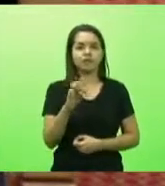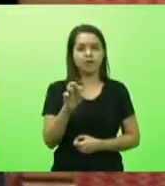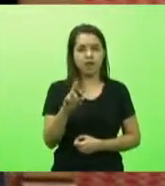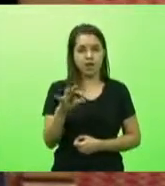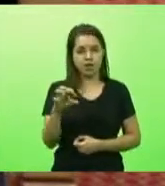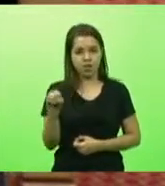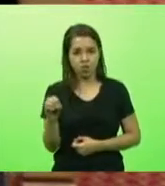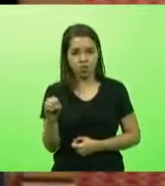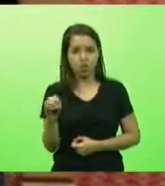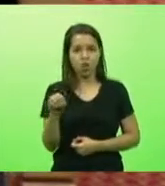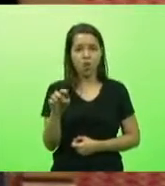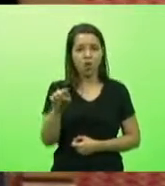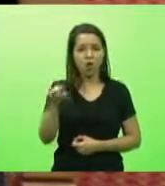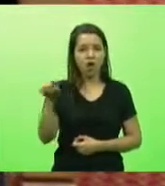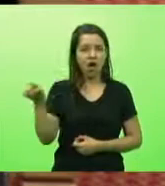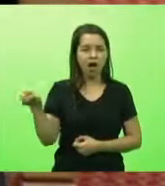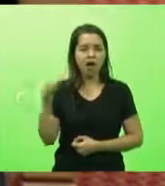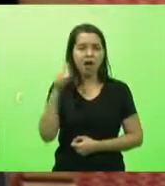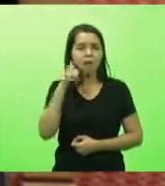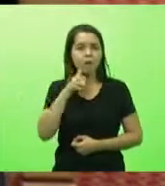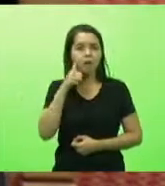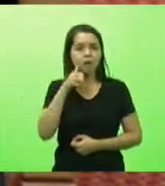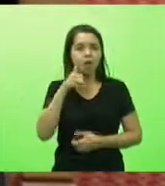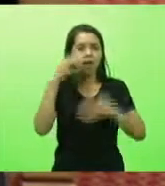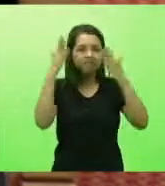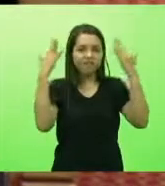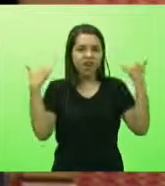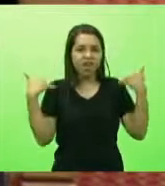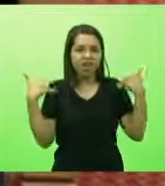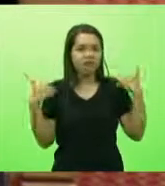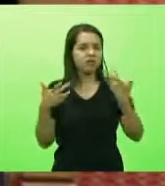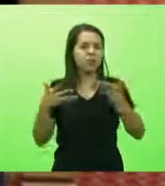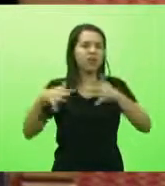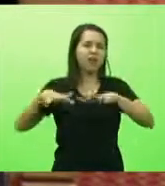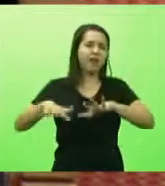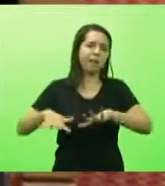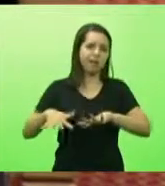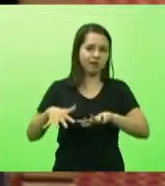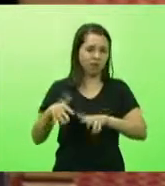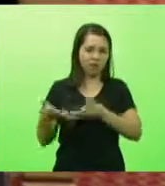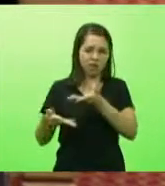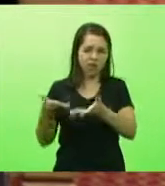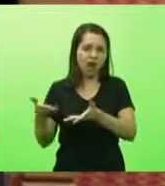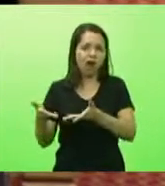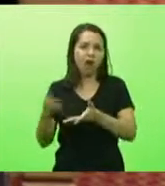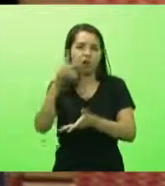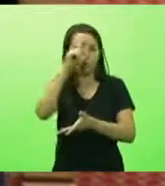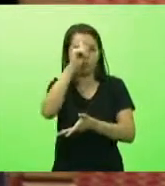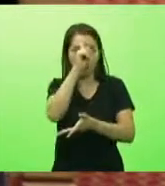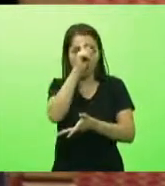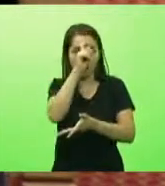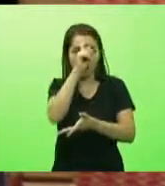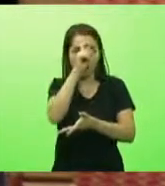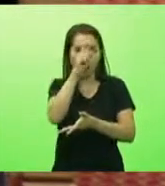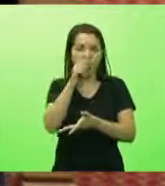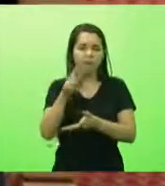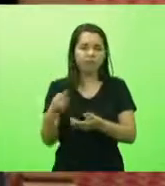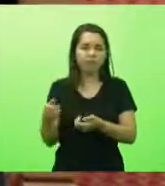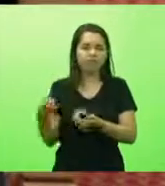mais tocar o hospital, deixaram o hospital para o município ou o hospital iria fechar.